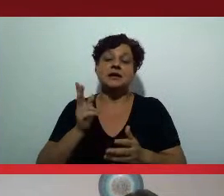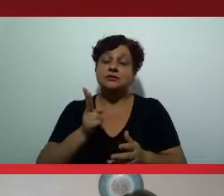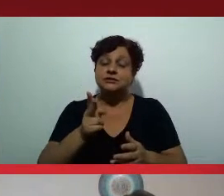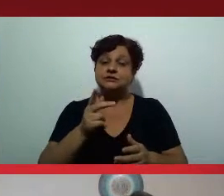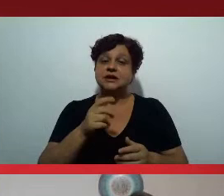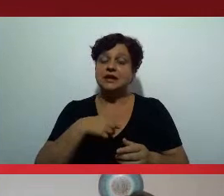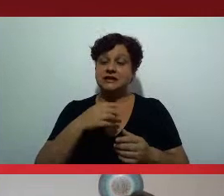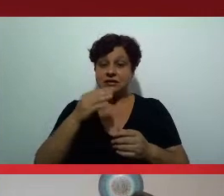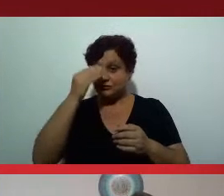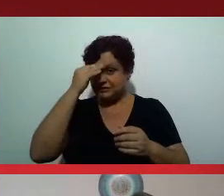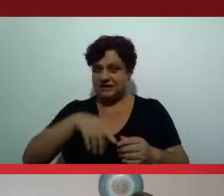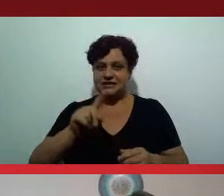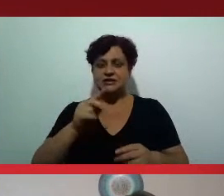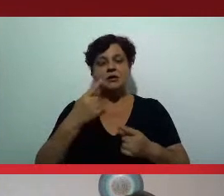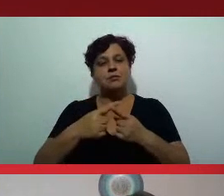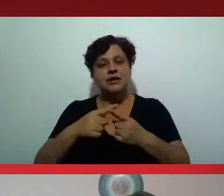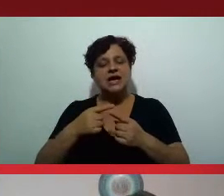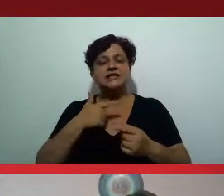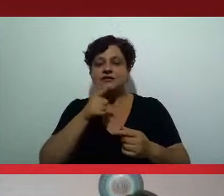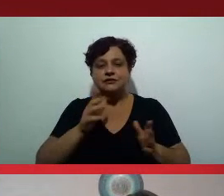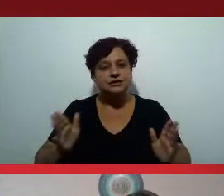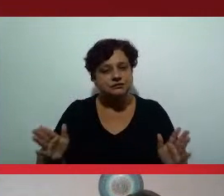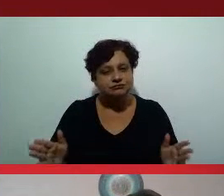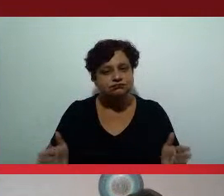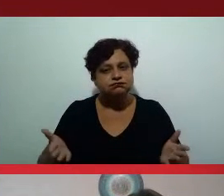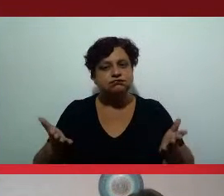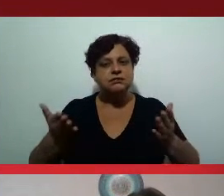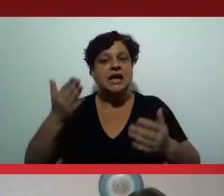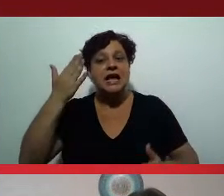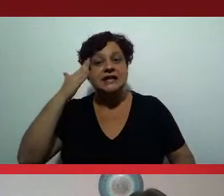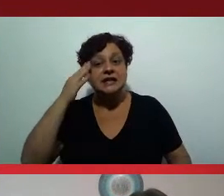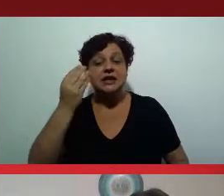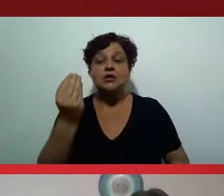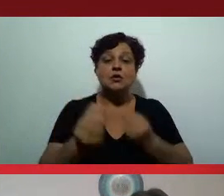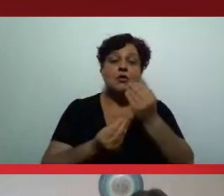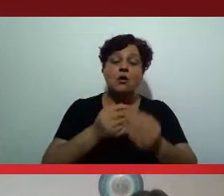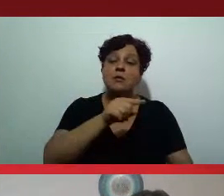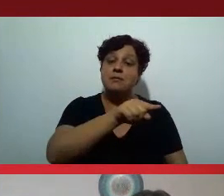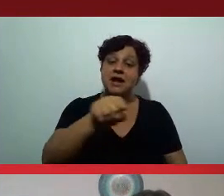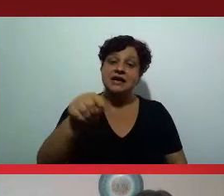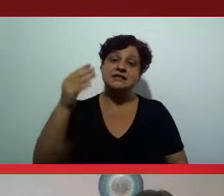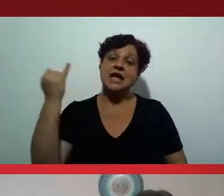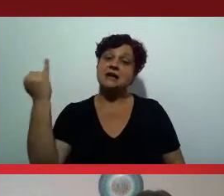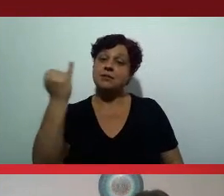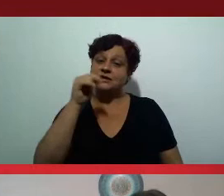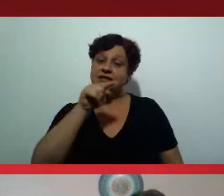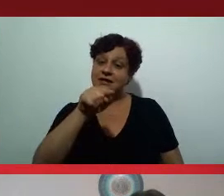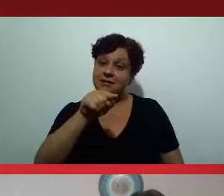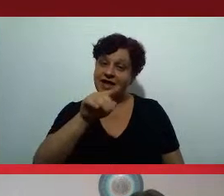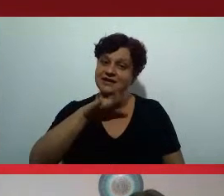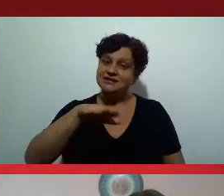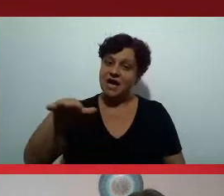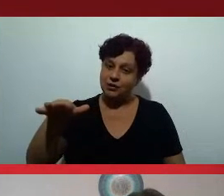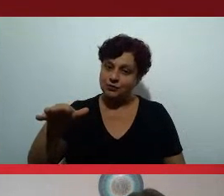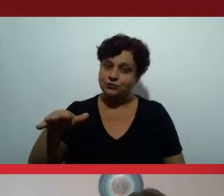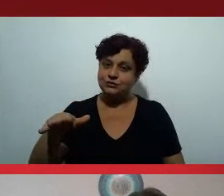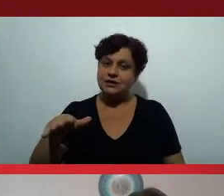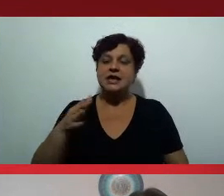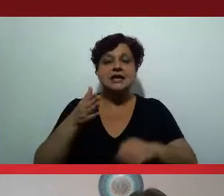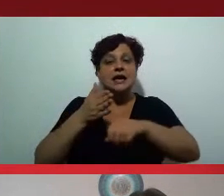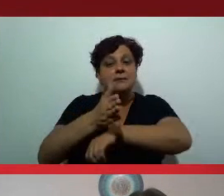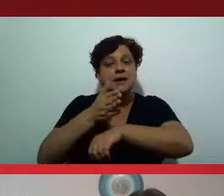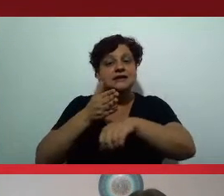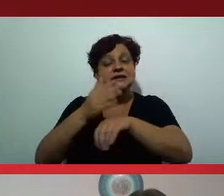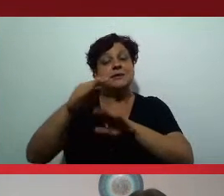evasão na medida que a gente foi aos poucos entendendo que era muito importante para esse aluno participar